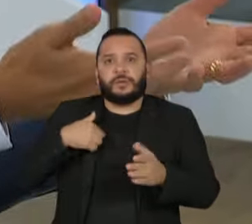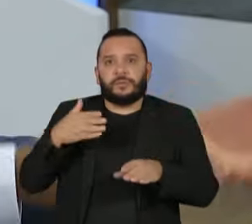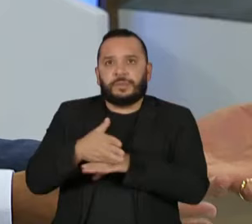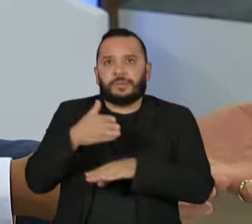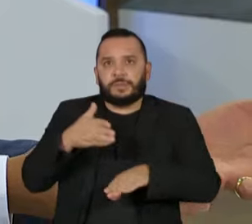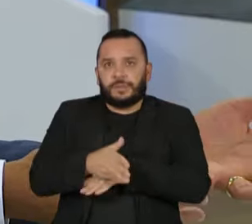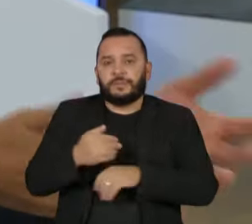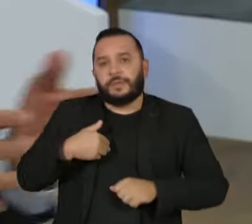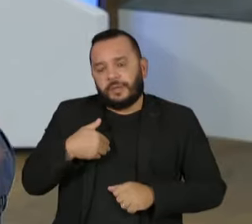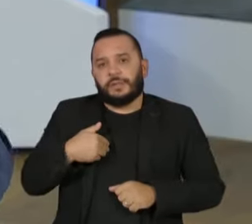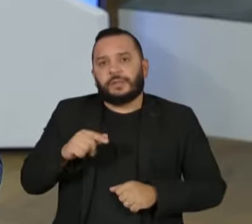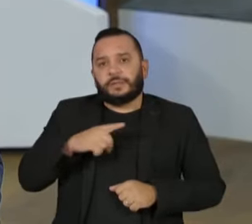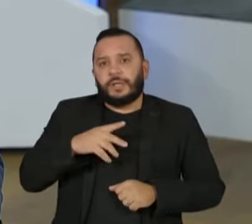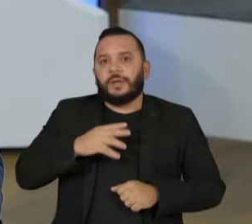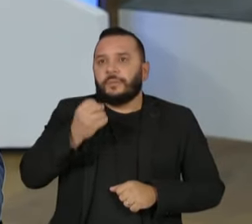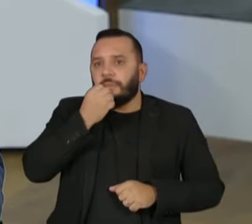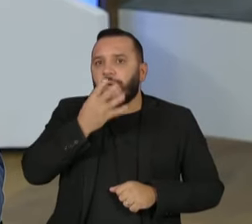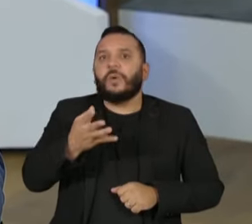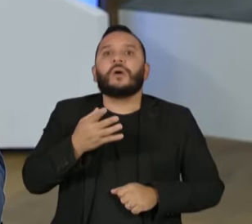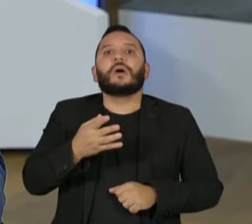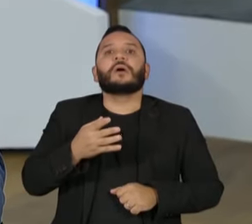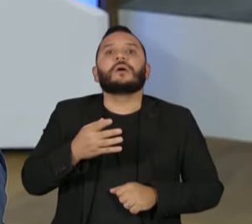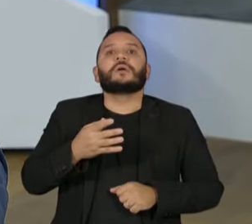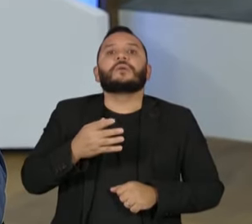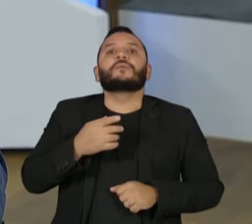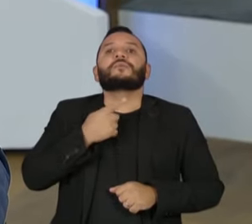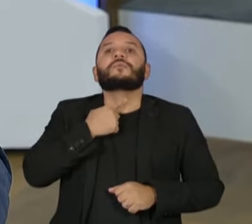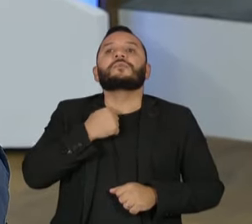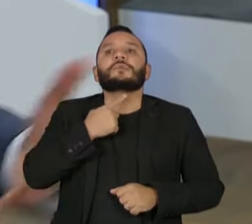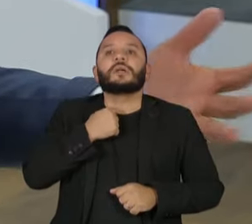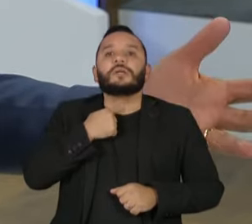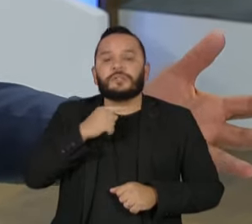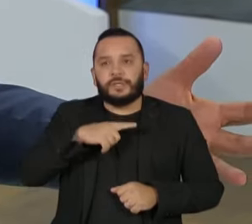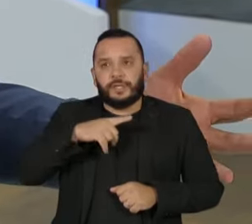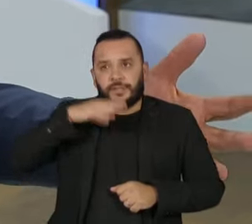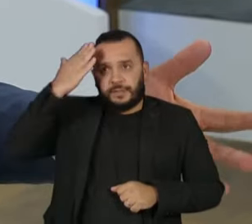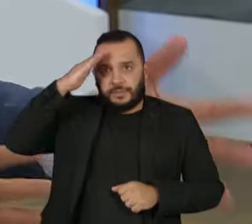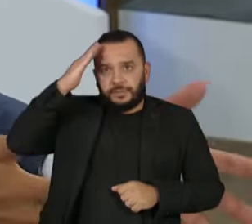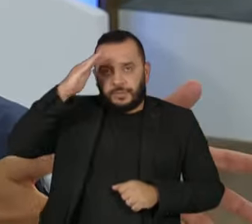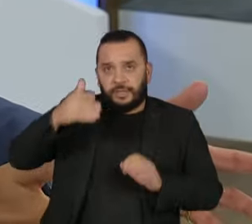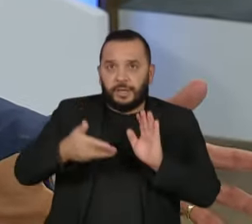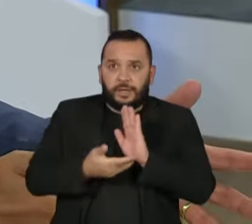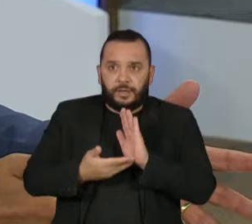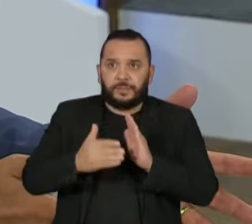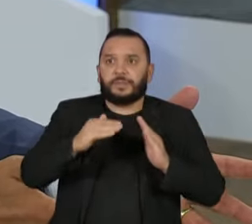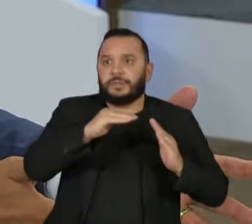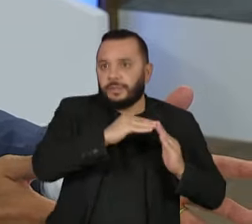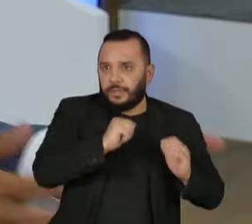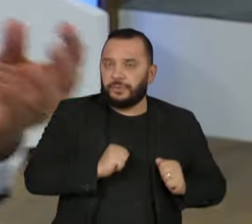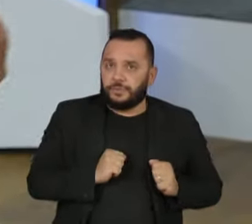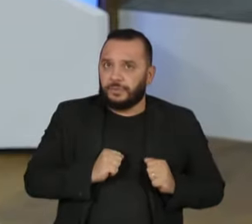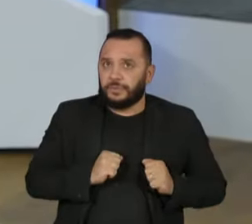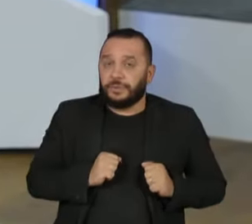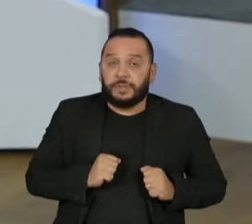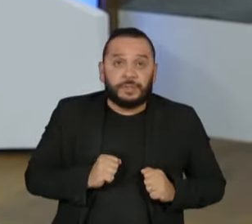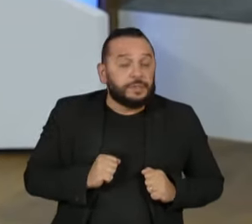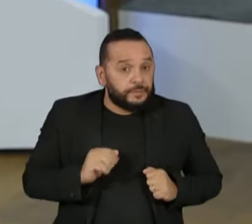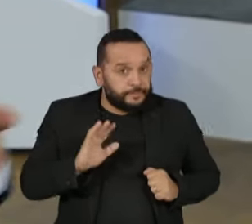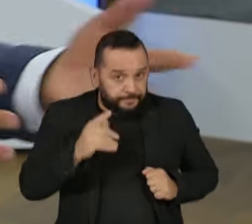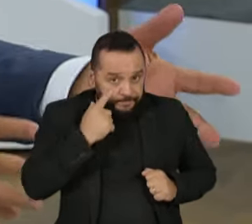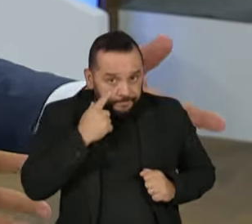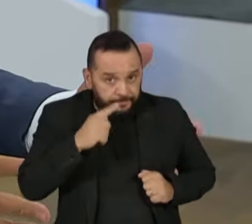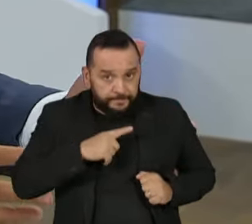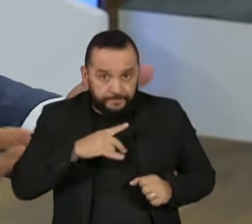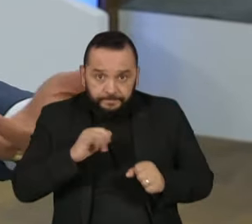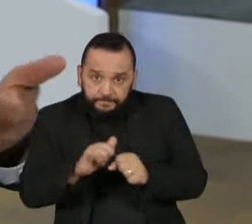vontade para que se tenha um entendimento na Câmara e no Senado. Vamos por ele. Se tem uma alternativa na política, olha o que é nós estamos